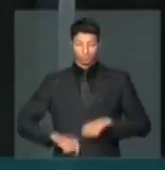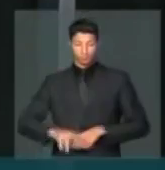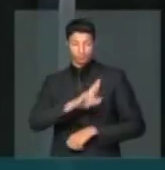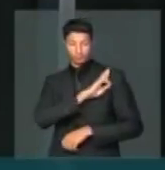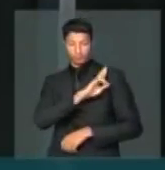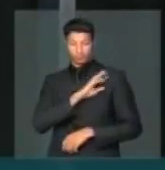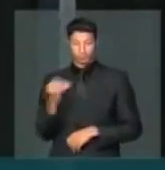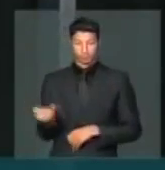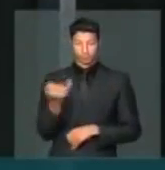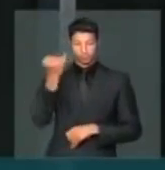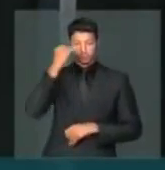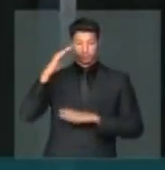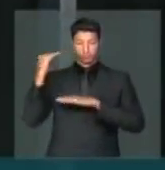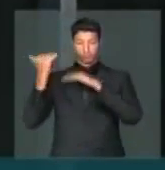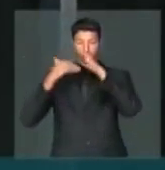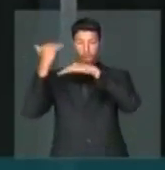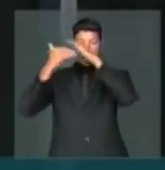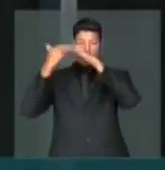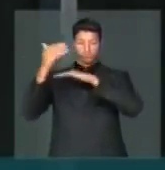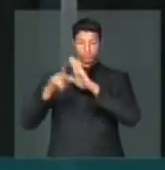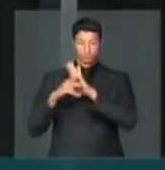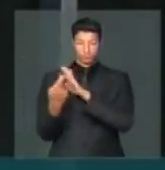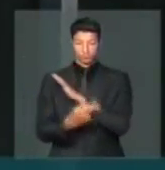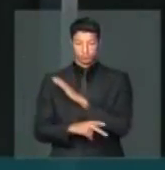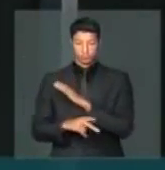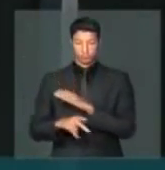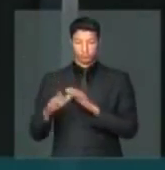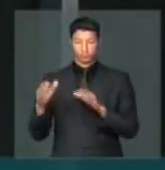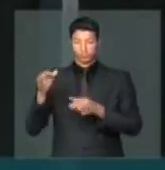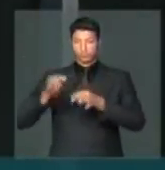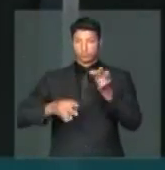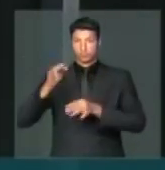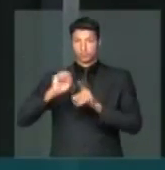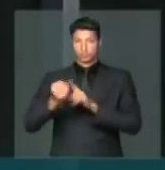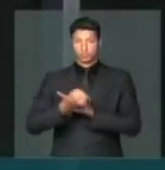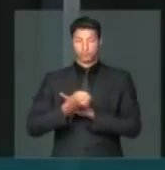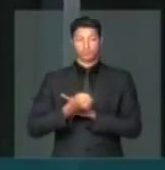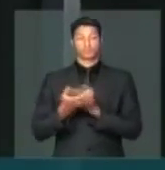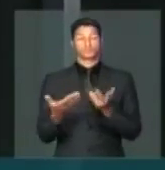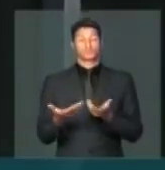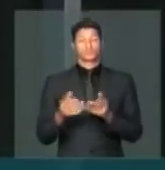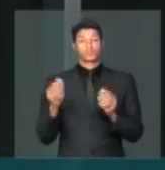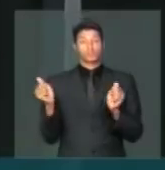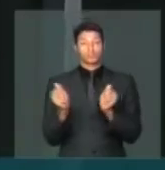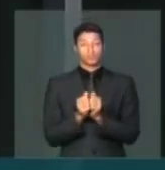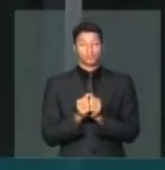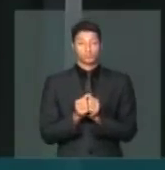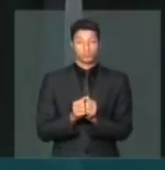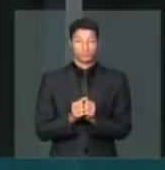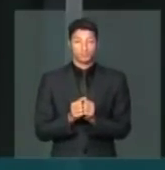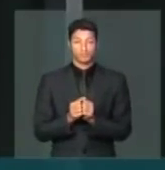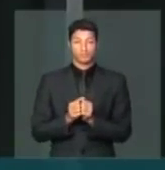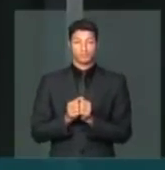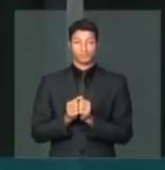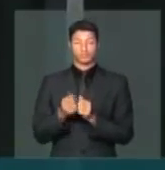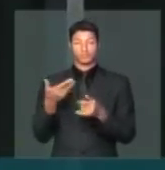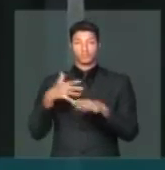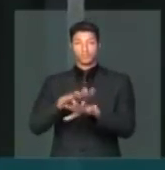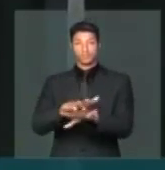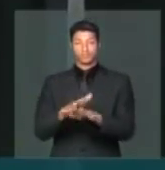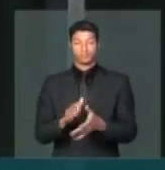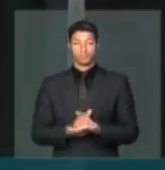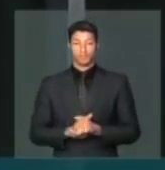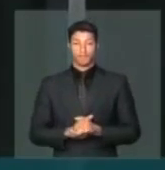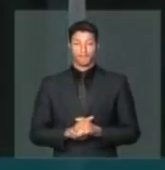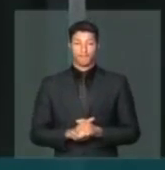papel fundamental no desenvolvimento com justiça social, com inclusão.